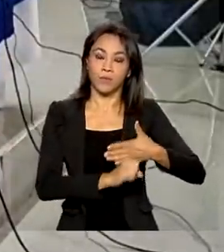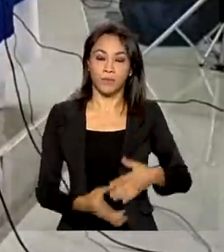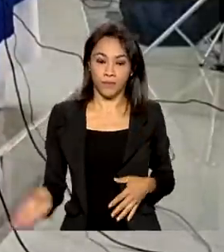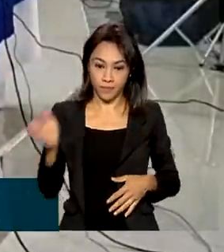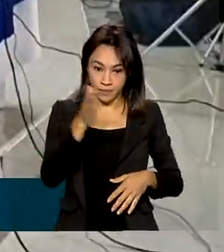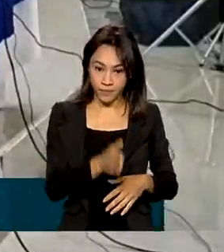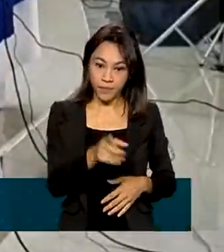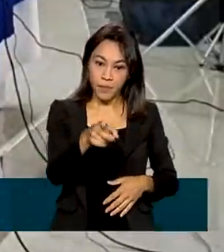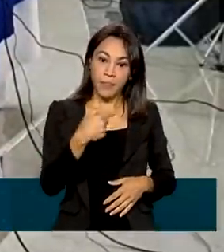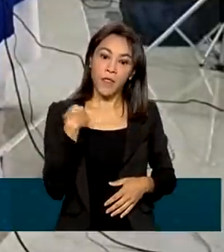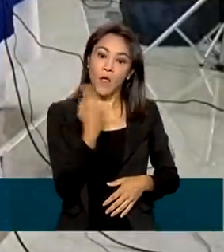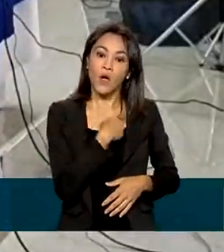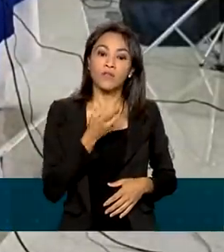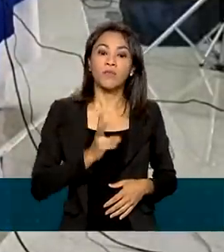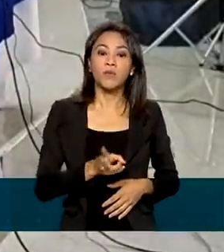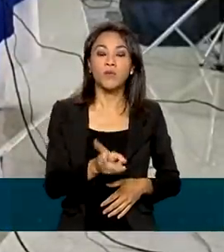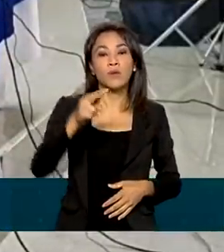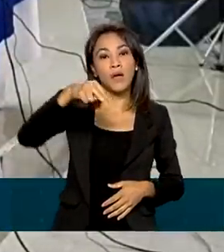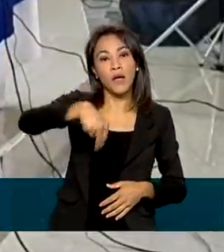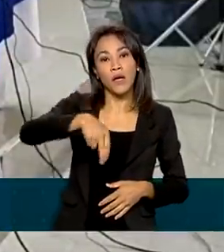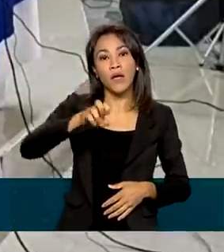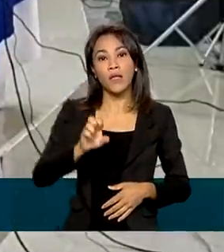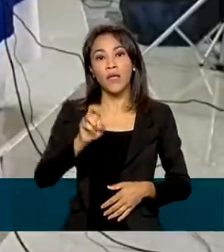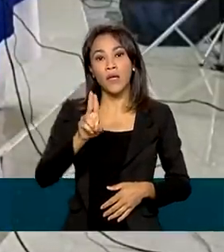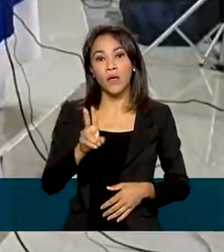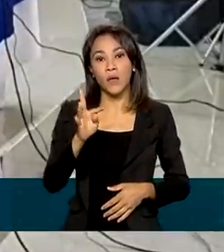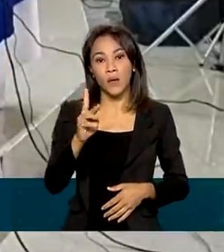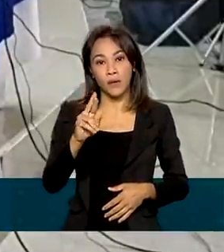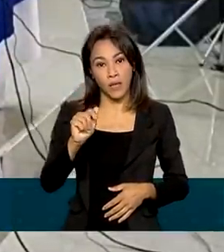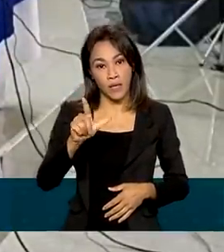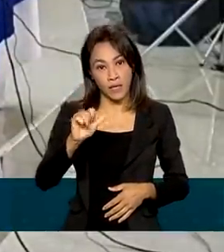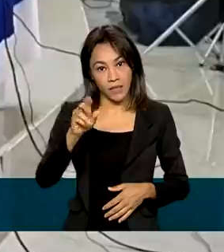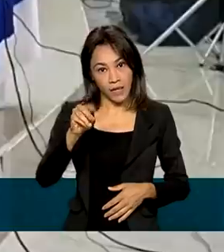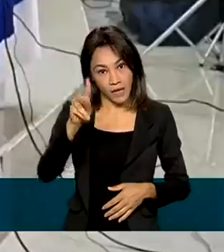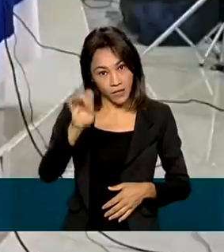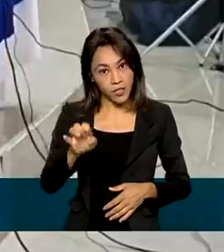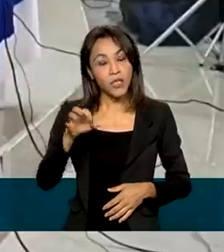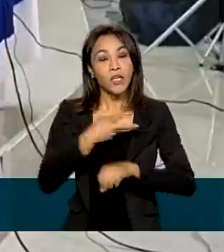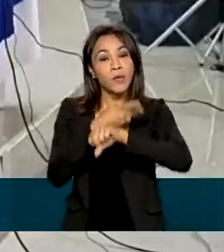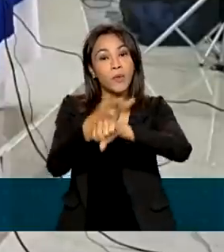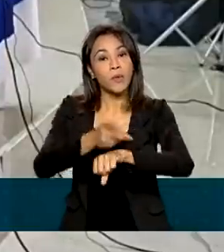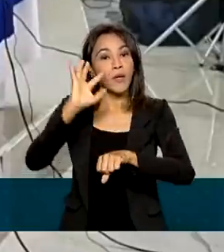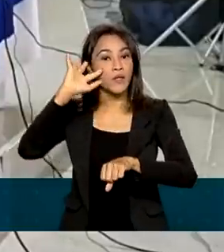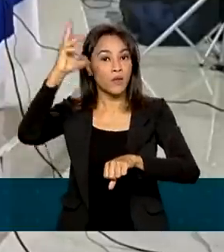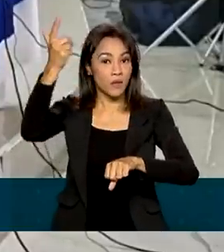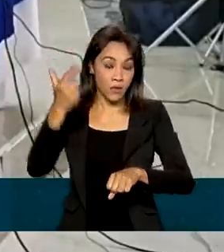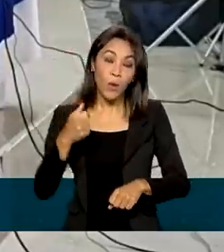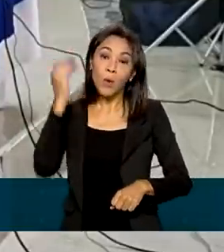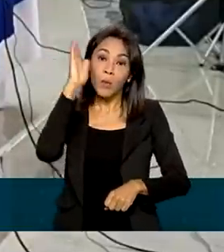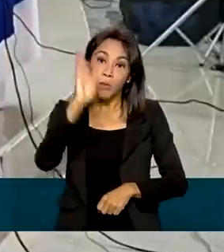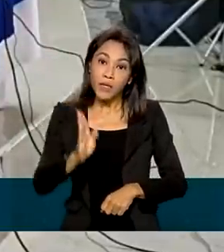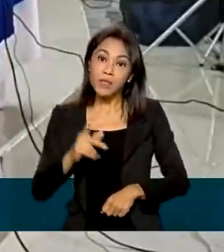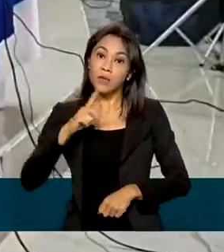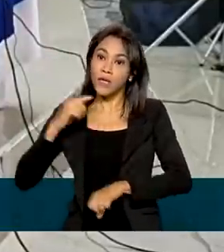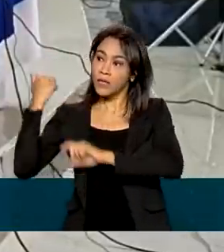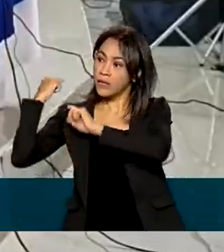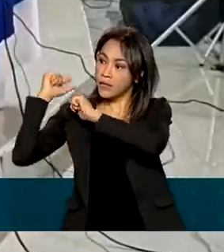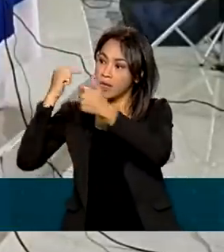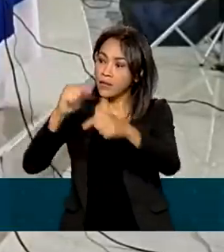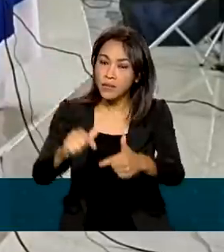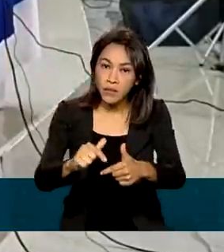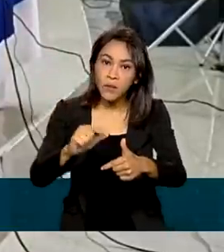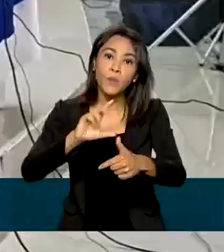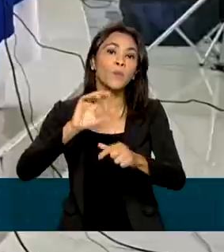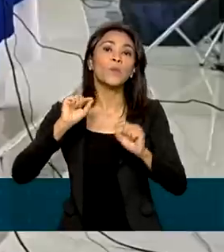neutralidade e ajudar no que for possível, busca da solução. O Brasil tem uma tradição de ter excelentes